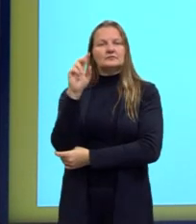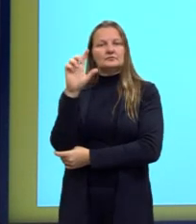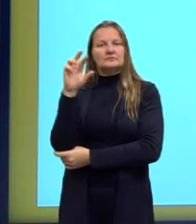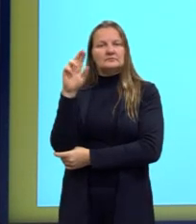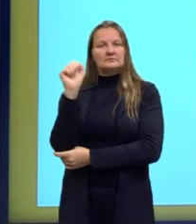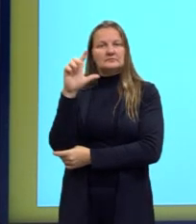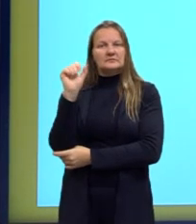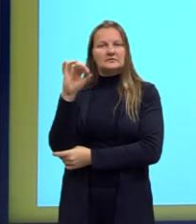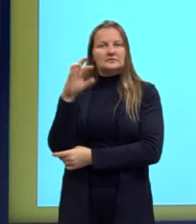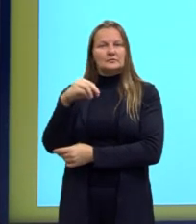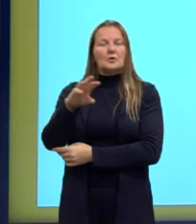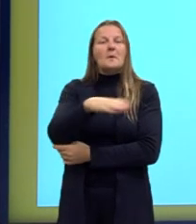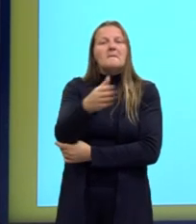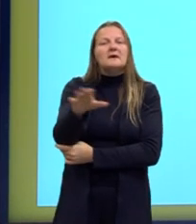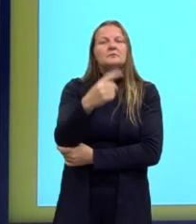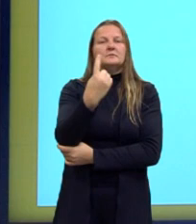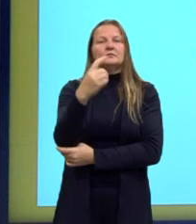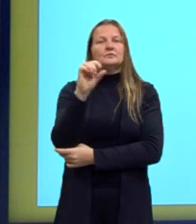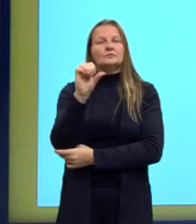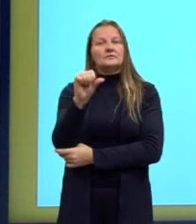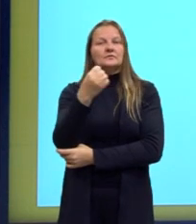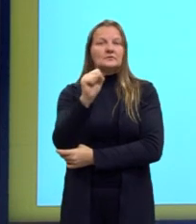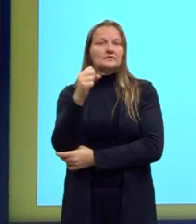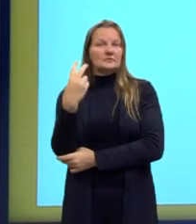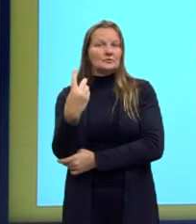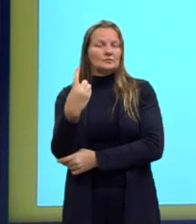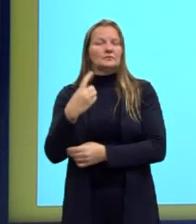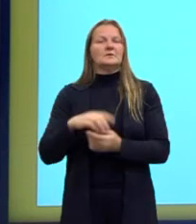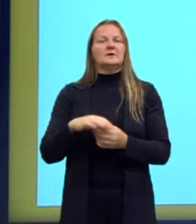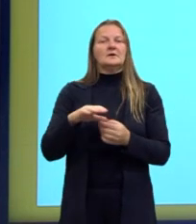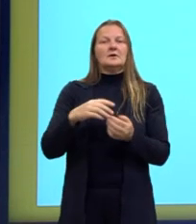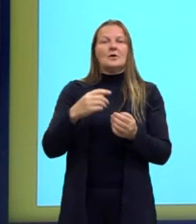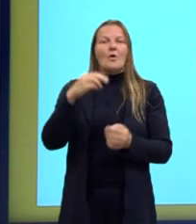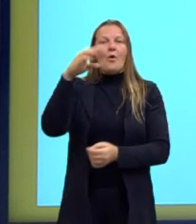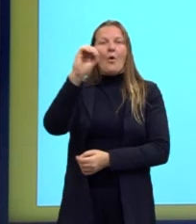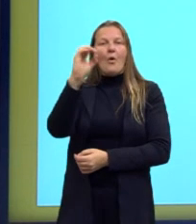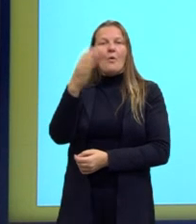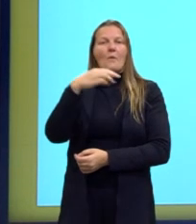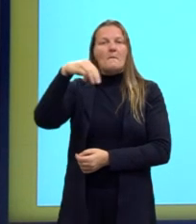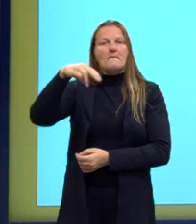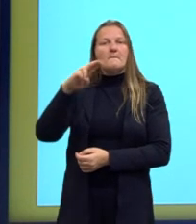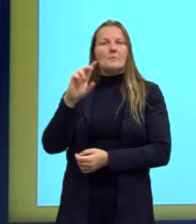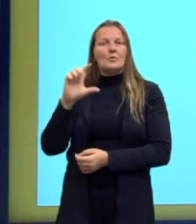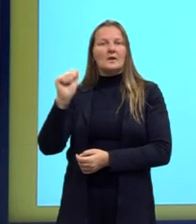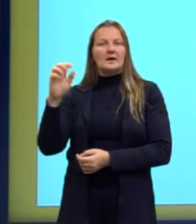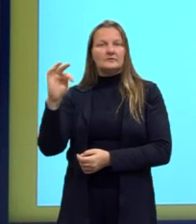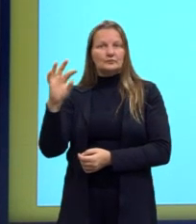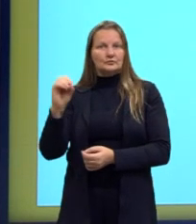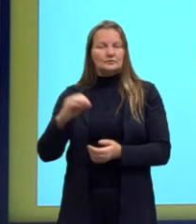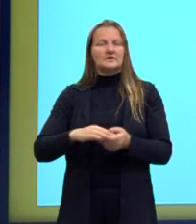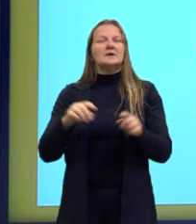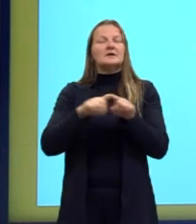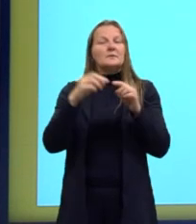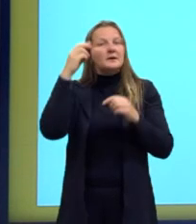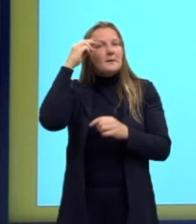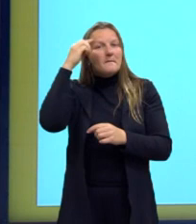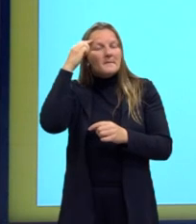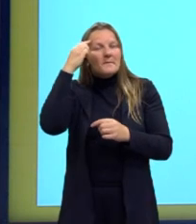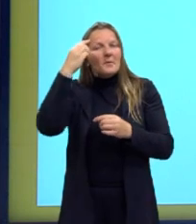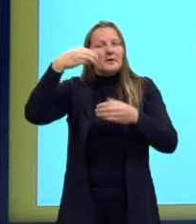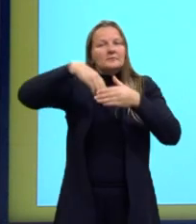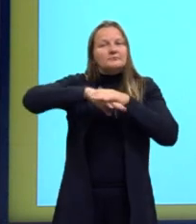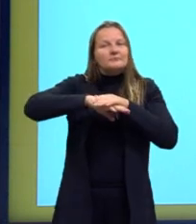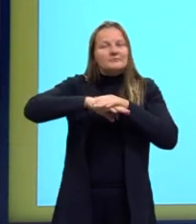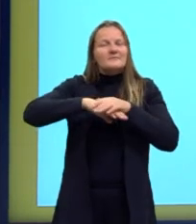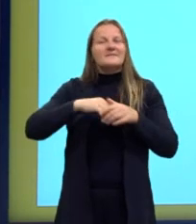ano antes, em 1881. Então, gente tem a publicação do Mulato e temos a publicação de Memórias Póstumas de Brás